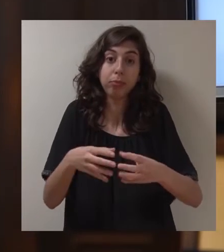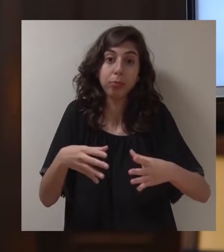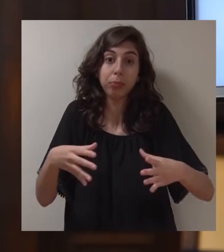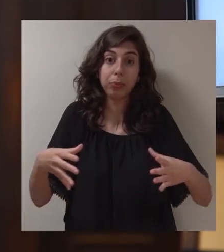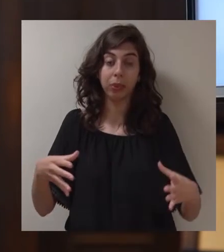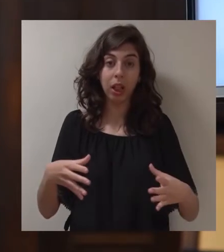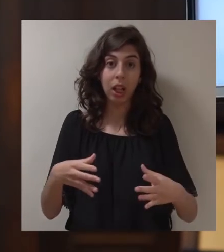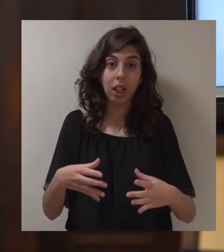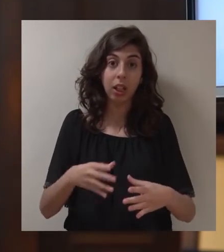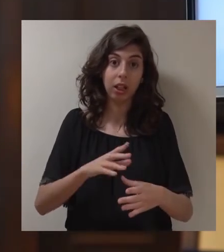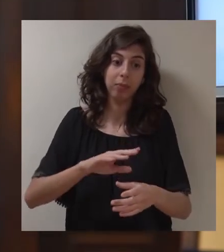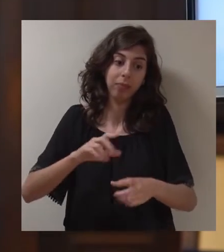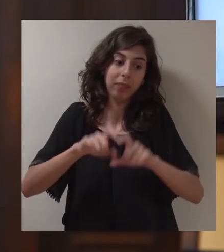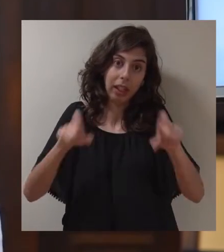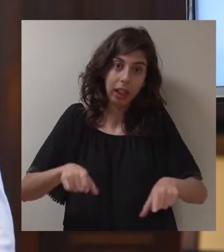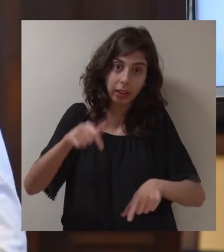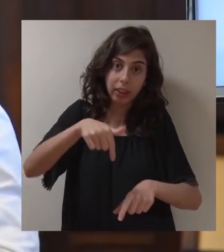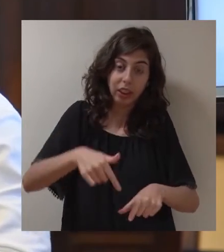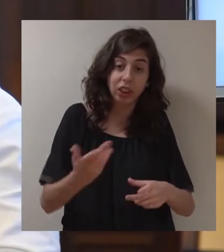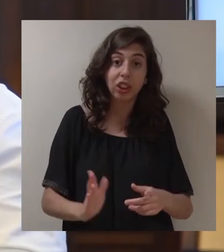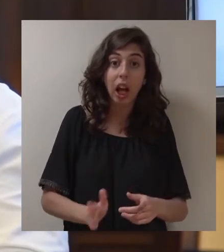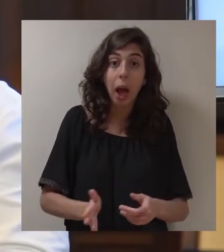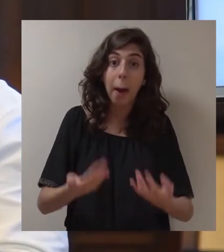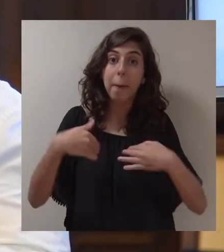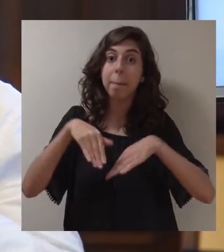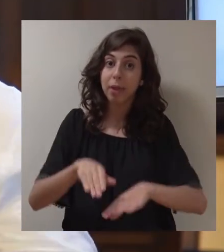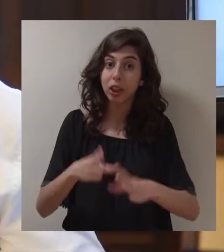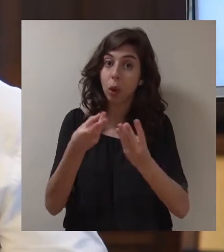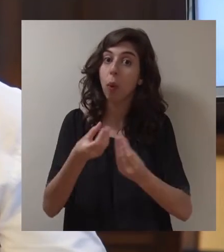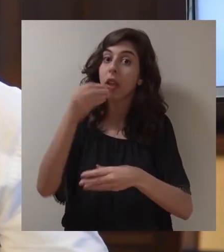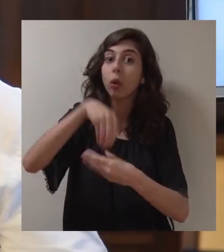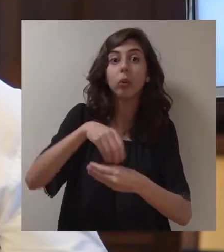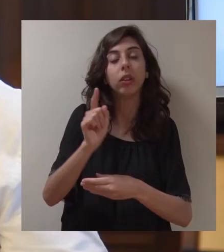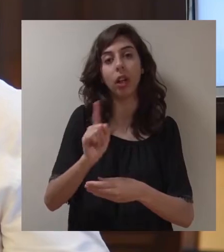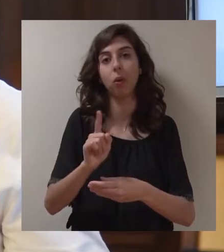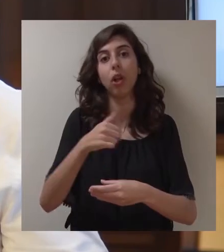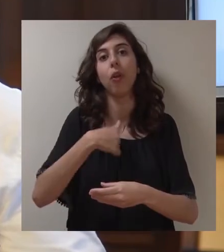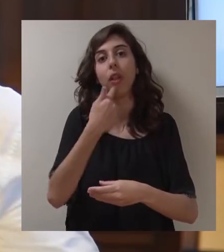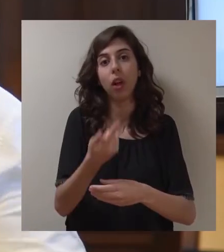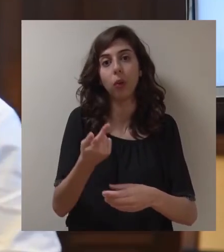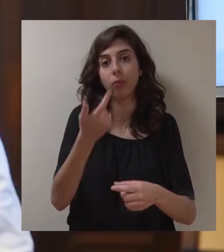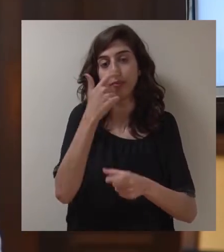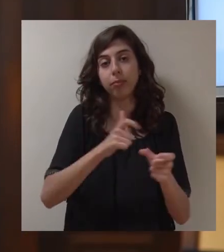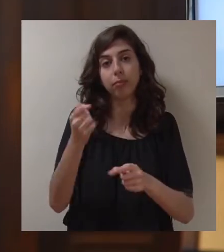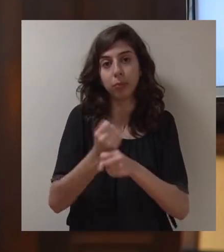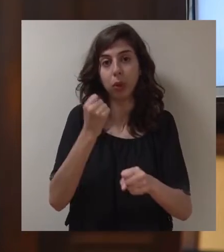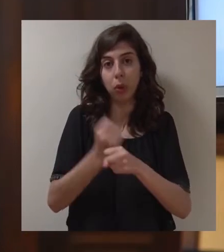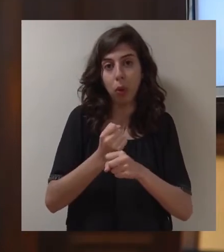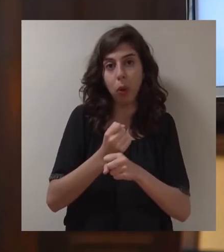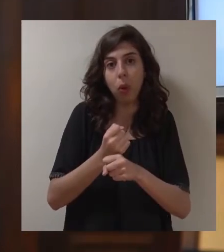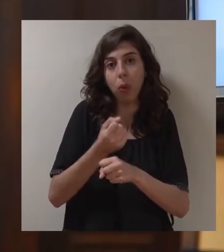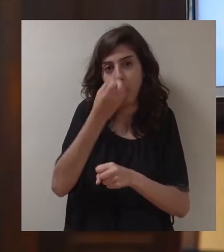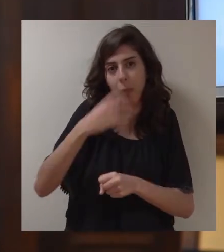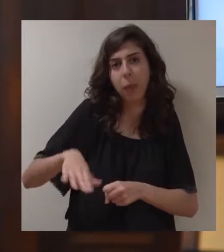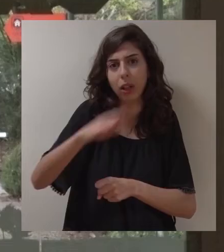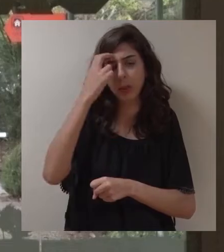entrada de pessoas que já estavam no ex-sfera municipal, mas não estavam na conta da Câmara Municipal. refiram aos funcionários do